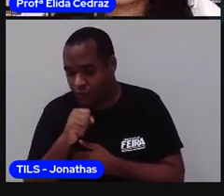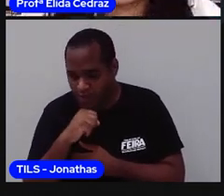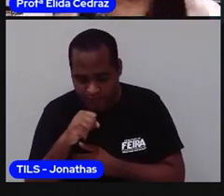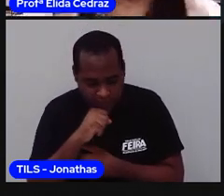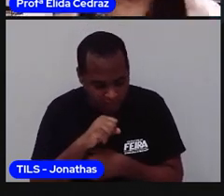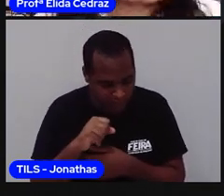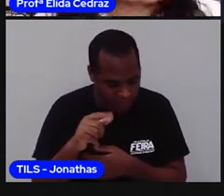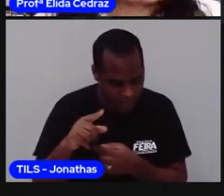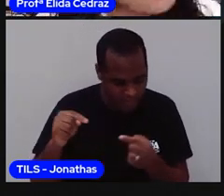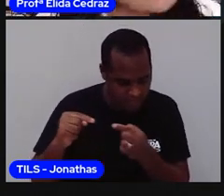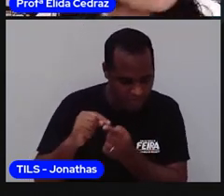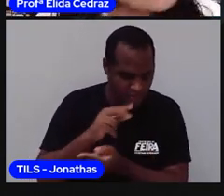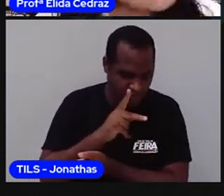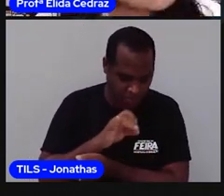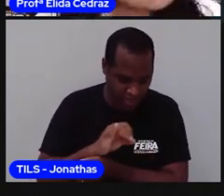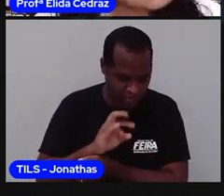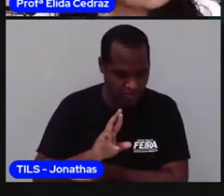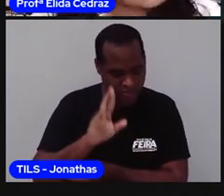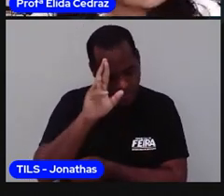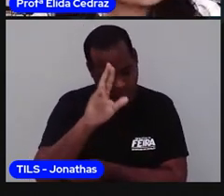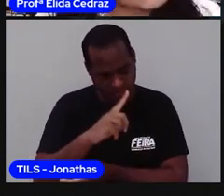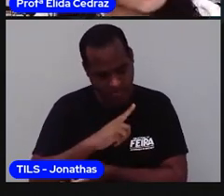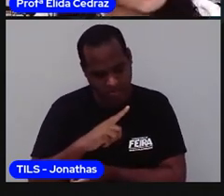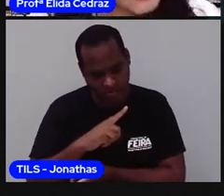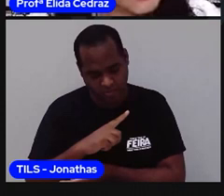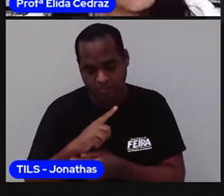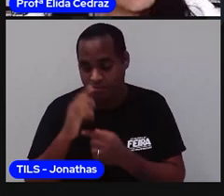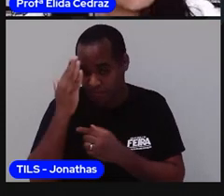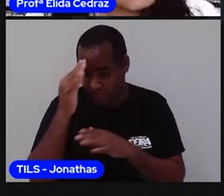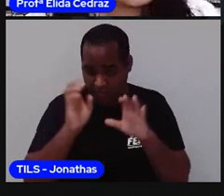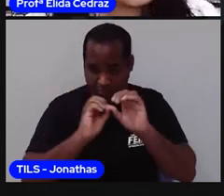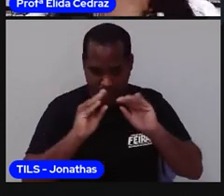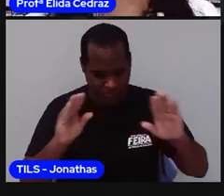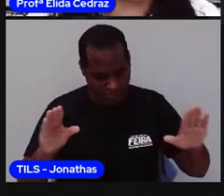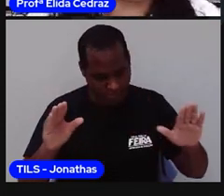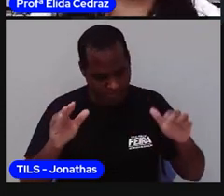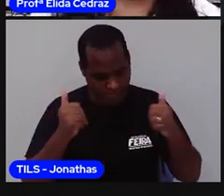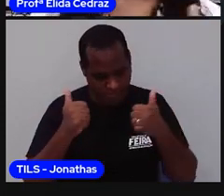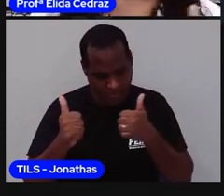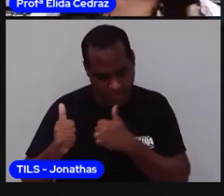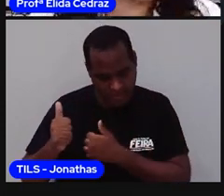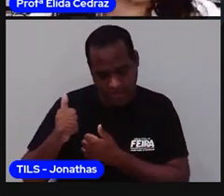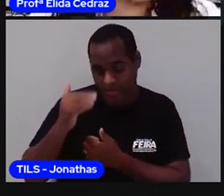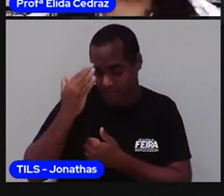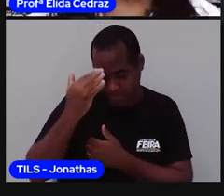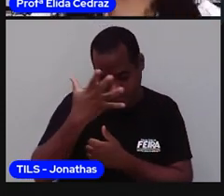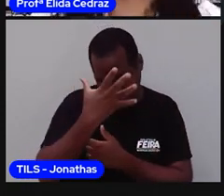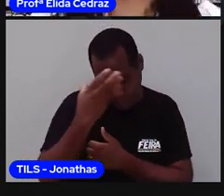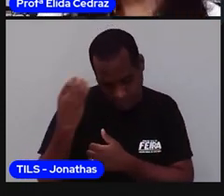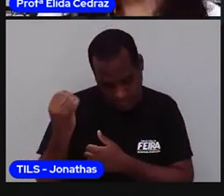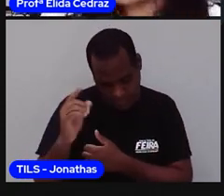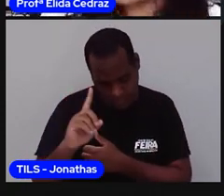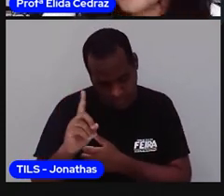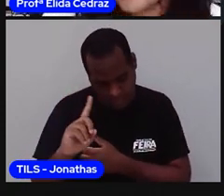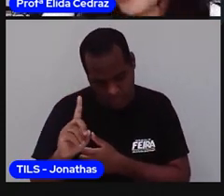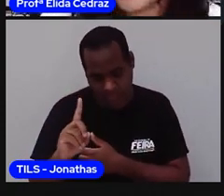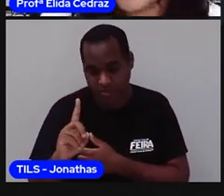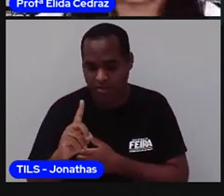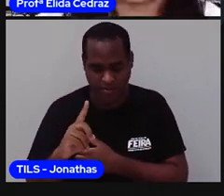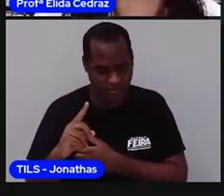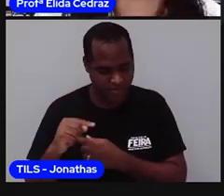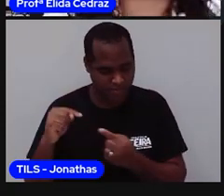vovôs dos seus pais. Entendeu? Isso aí, não esquece. E também não